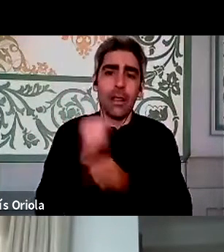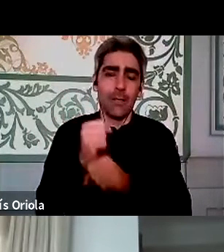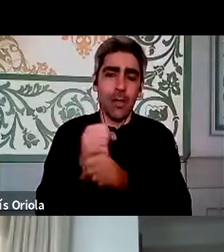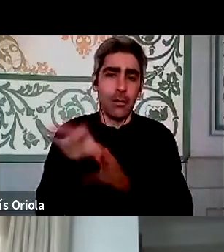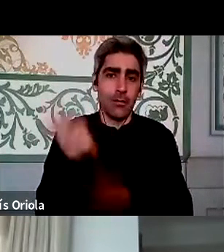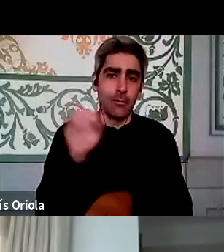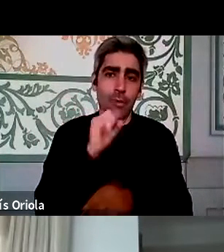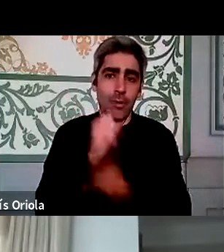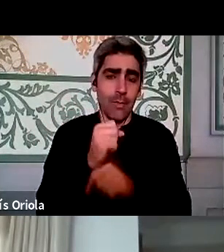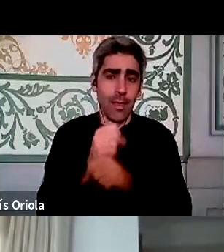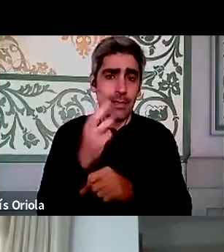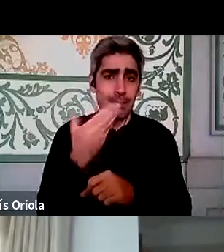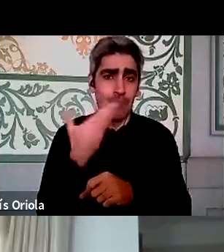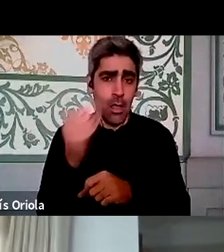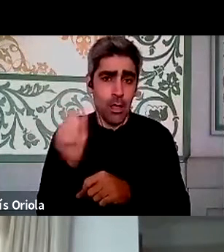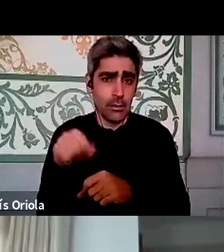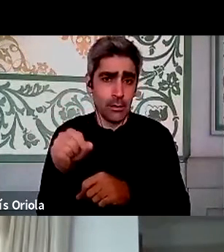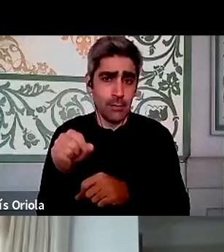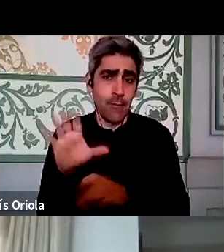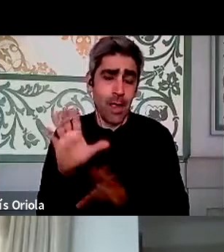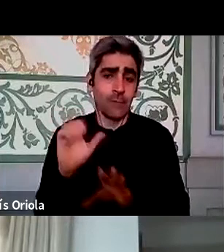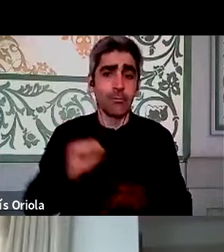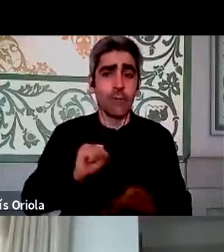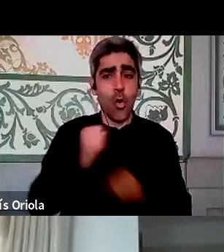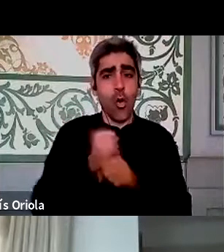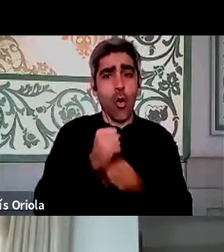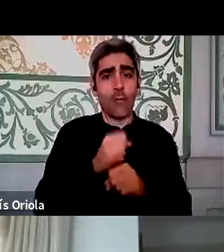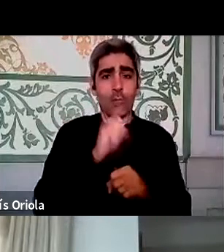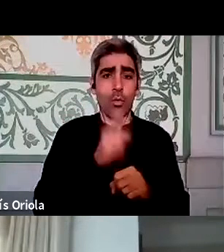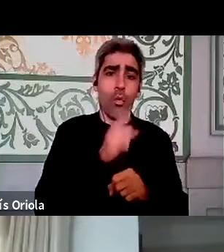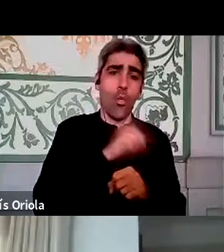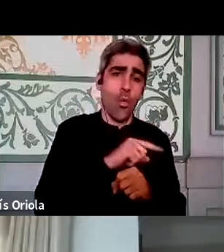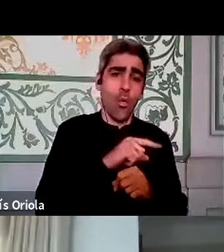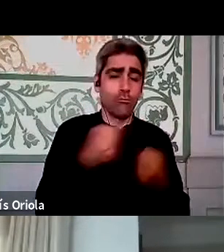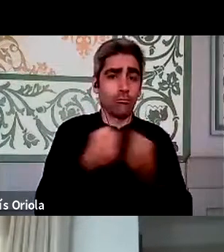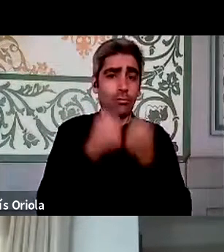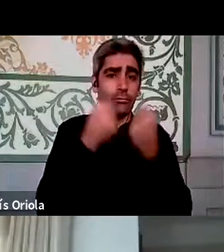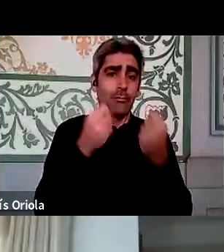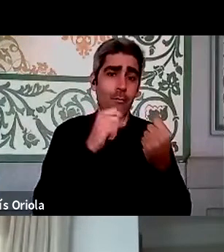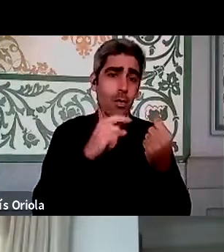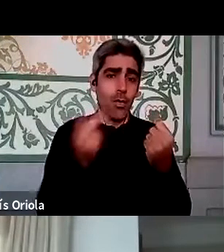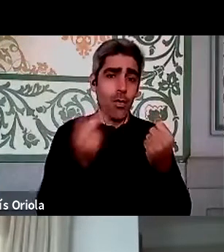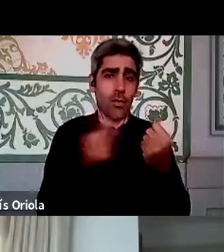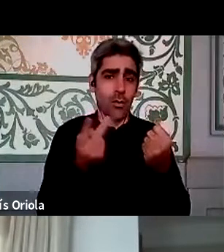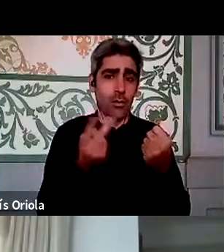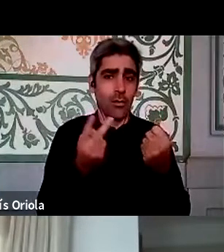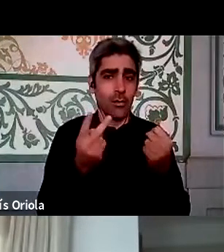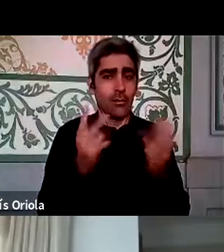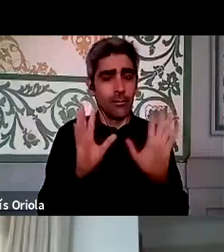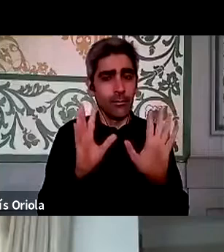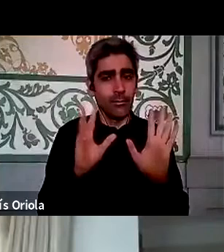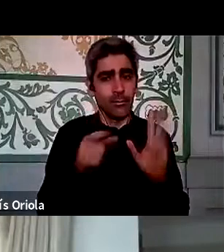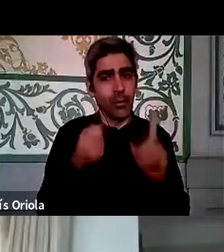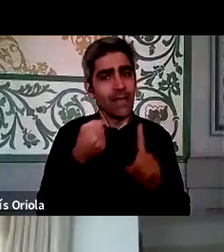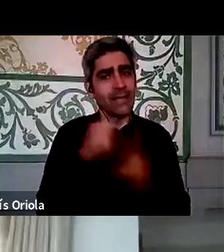verdade podem estar a trabalhar às três da manhã, não é? Mas a minha hora de trabalho pode ser outra e está a colidir uma com a outra. É um